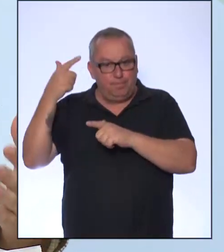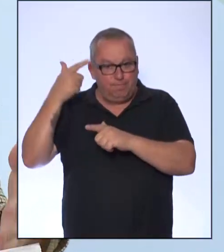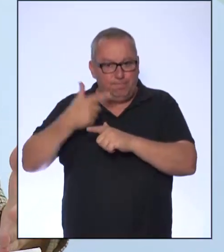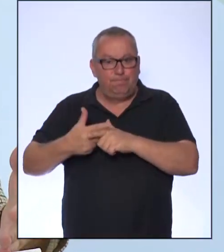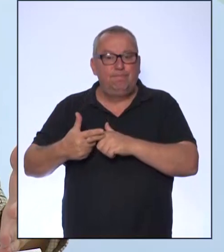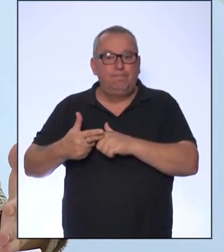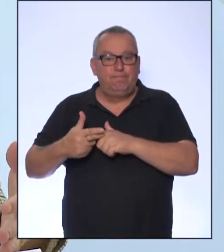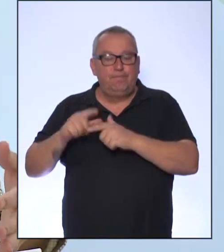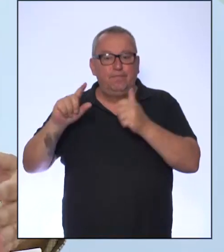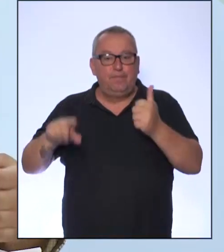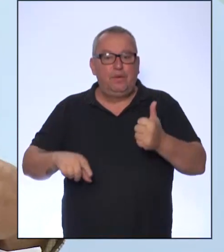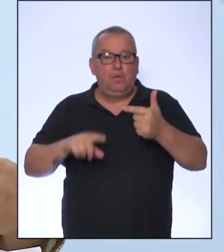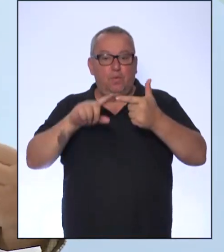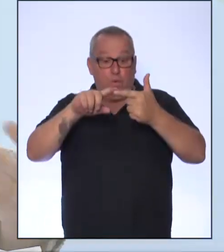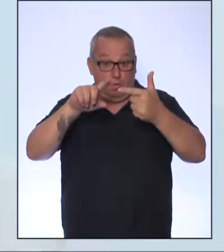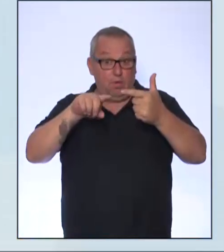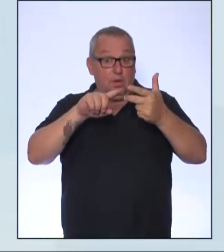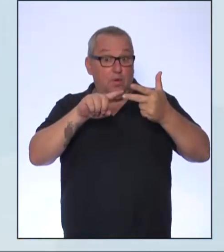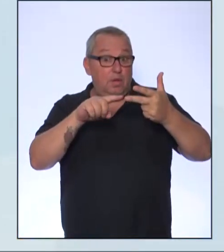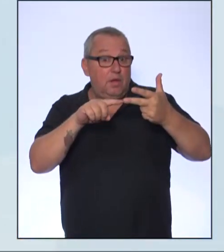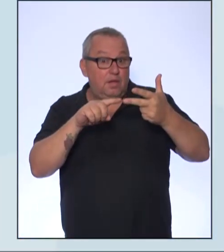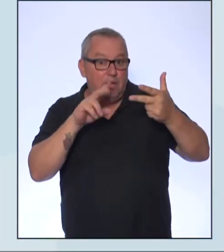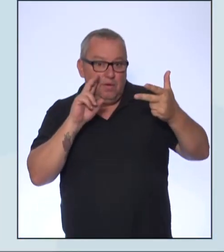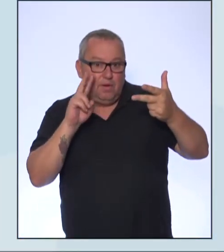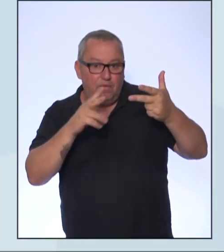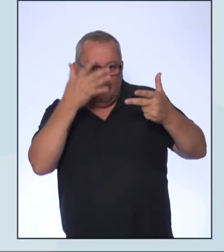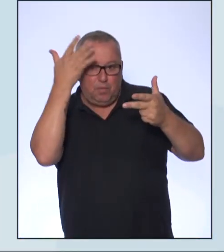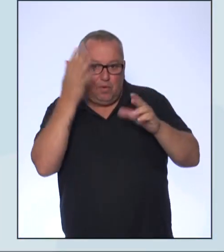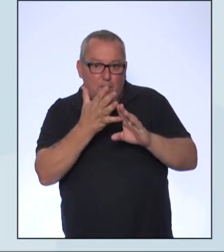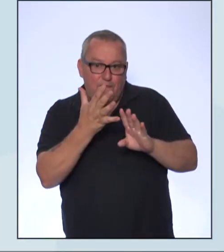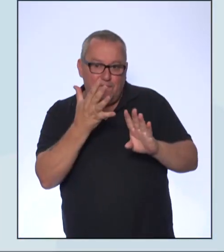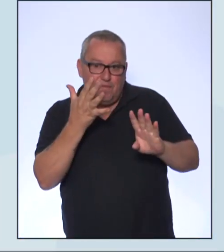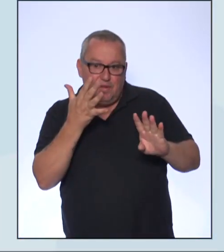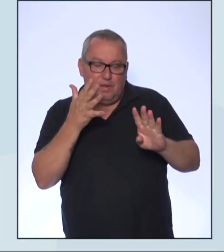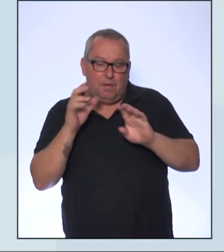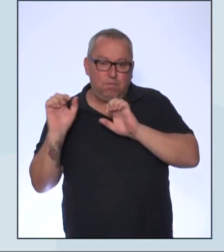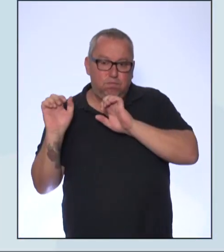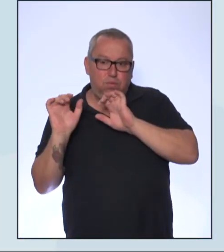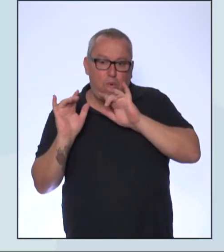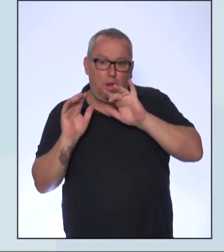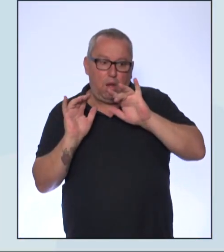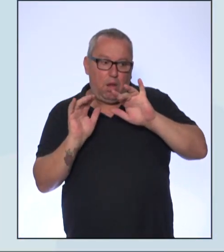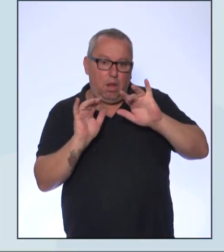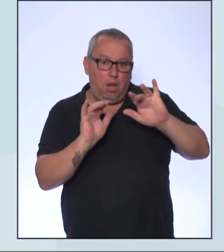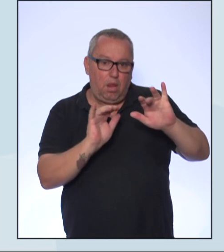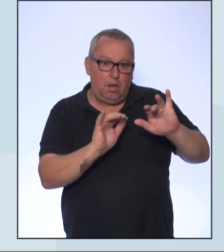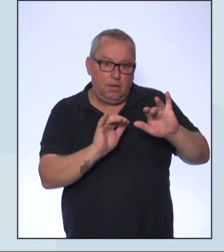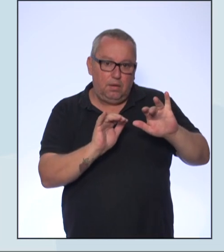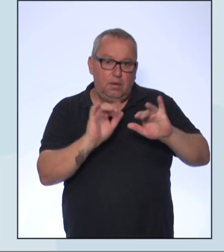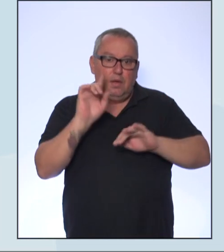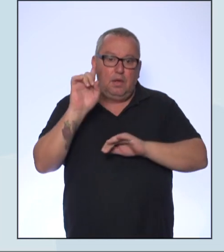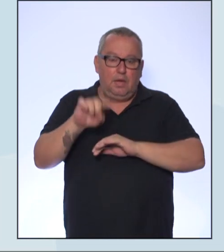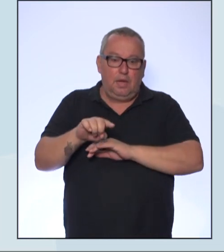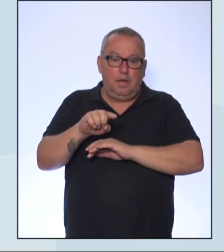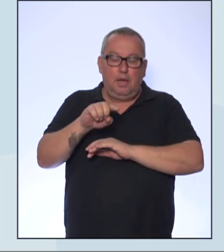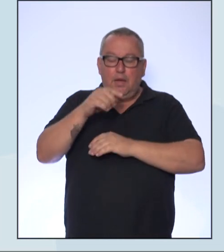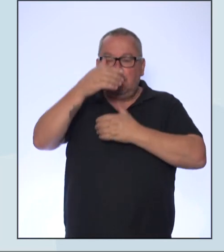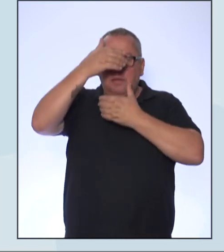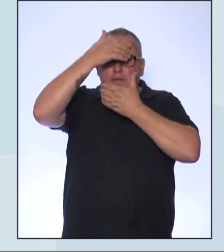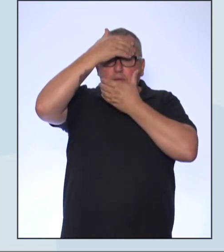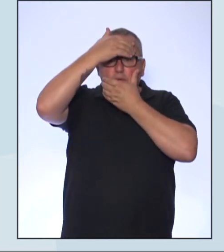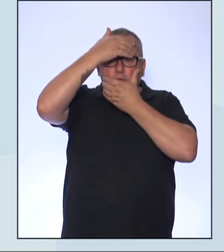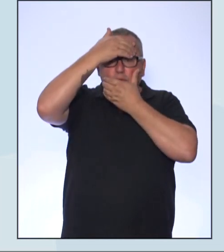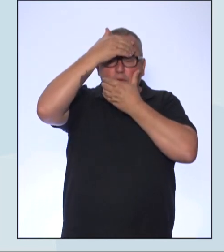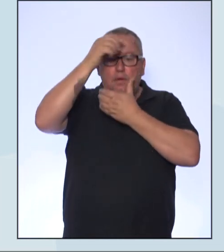terceiro grupo, que vocês também observam nessa imagem, são pessoas na Síria, que